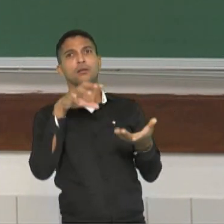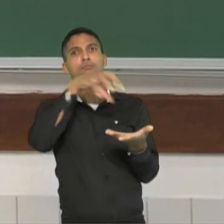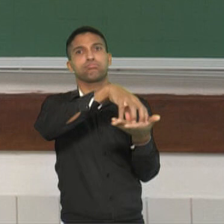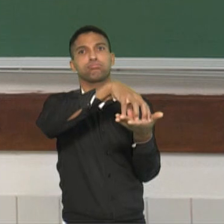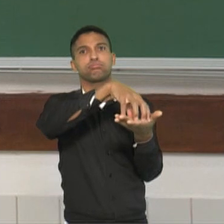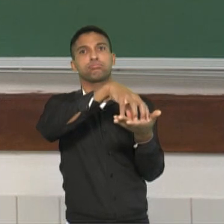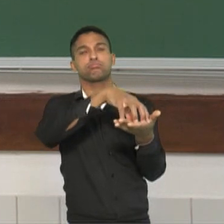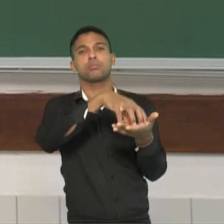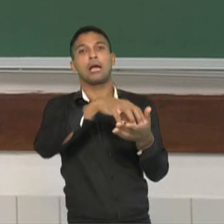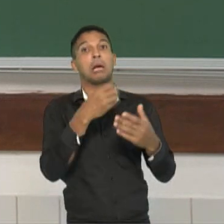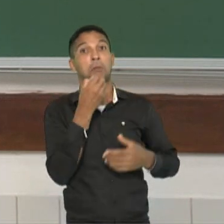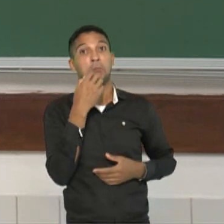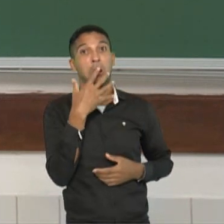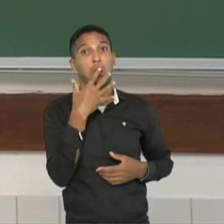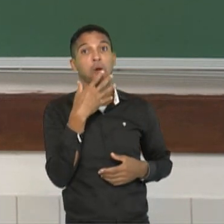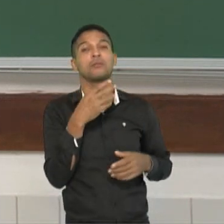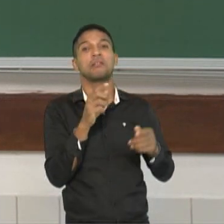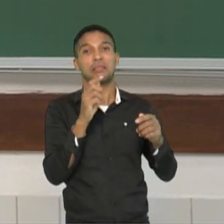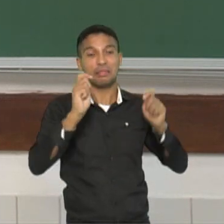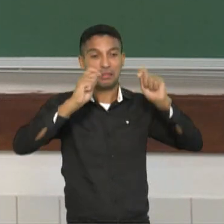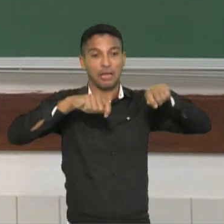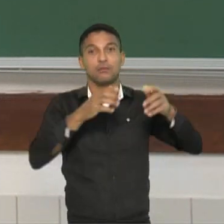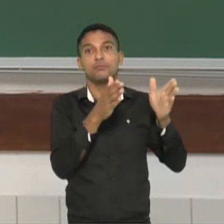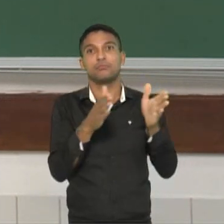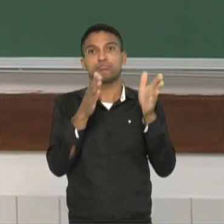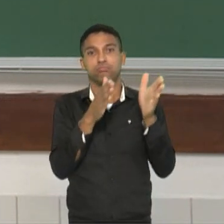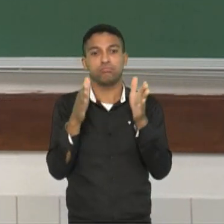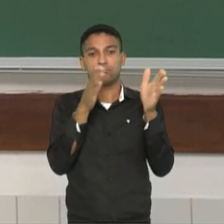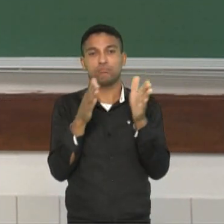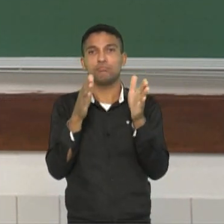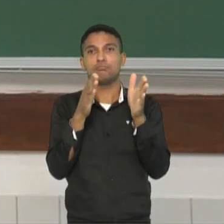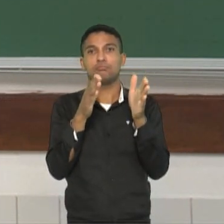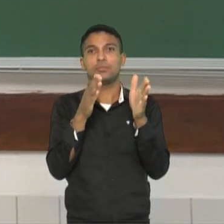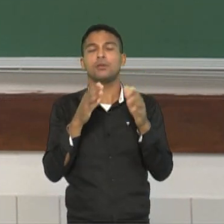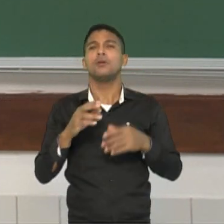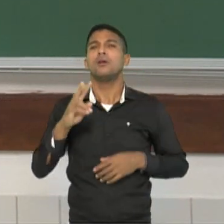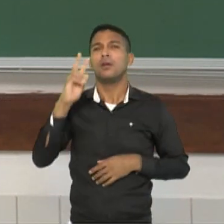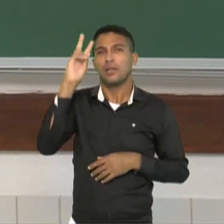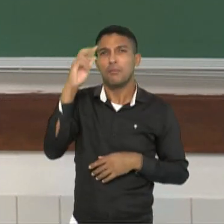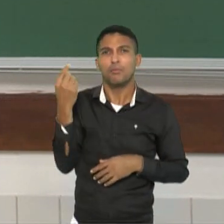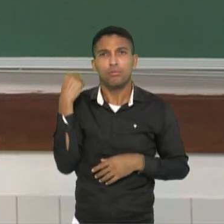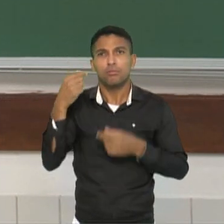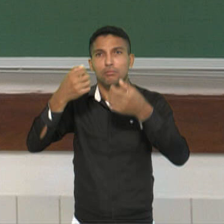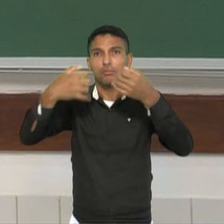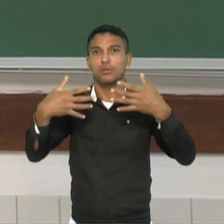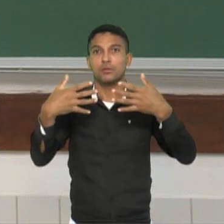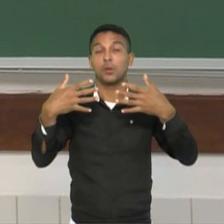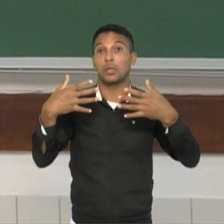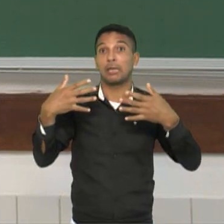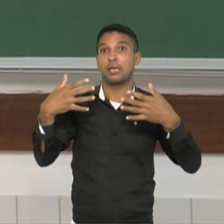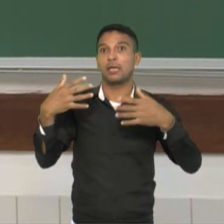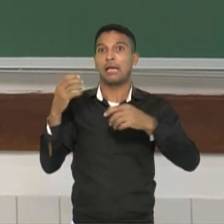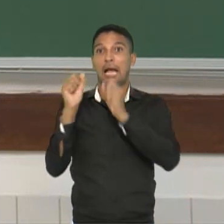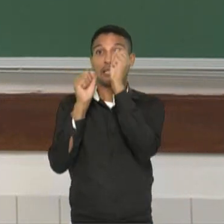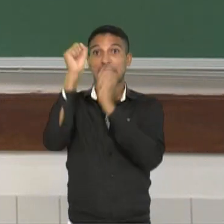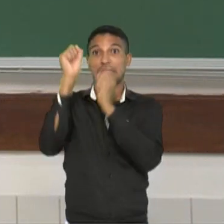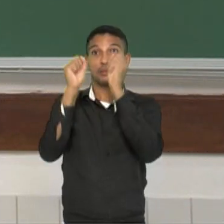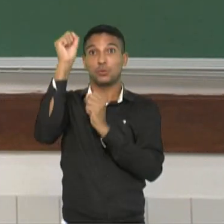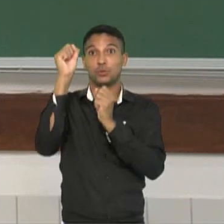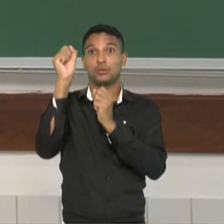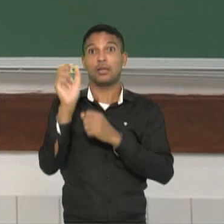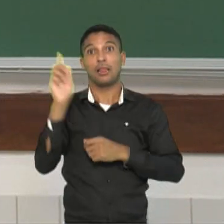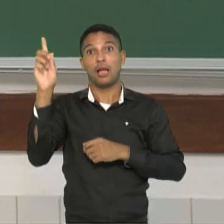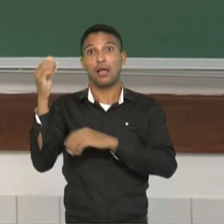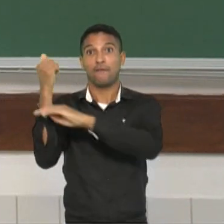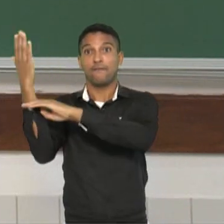estrangeiras começaram, então, a vir para o Brasil, a também se instalar por aqui? Pois é, o